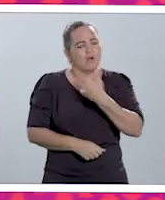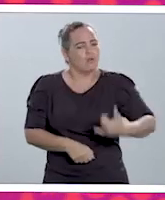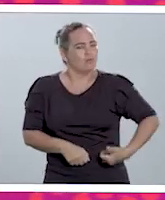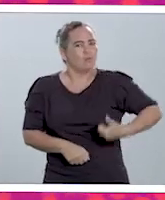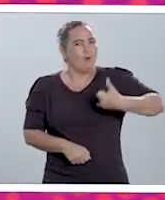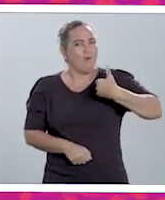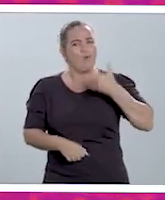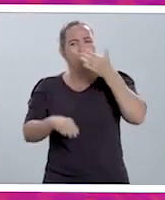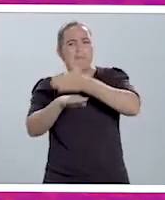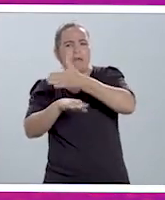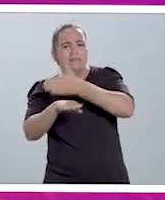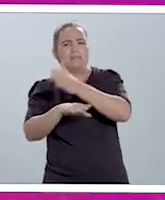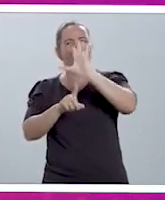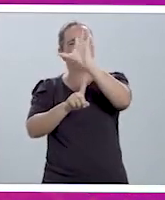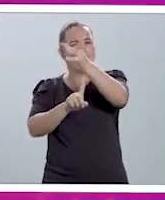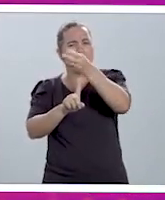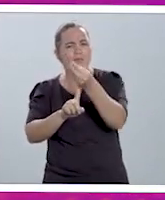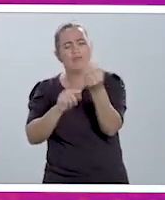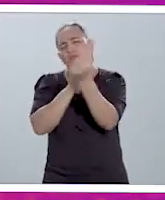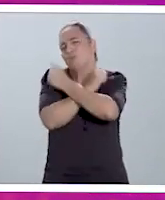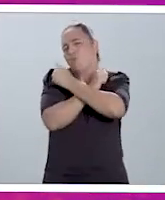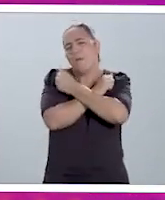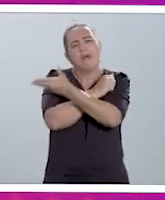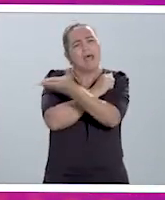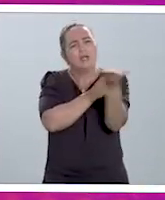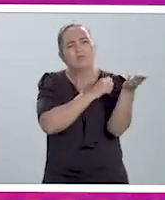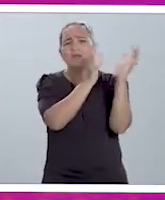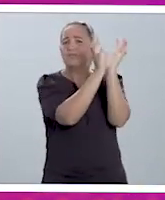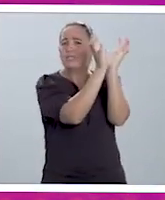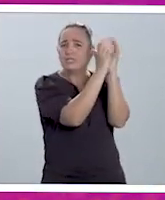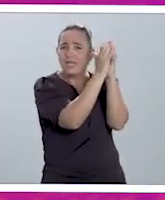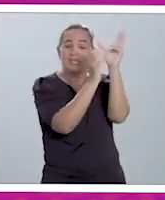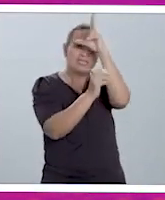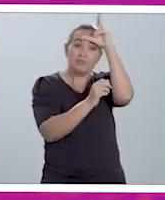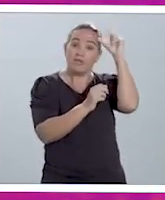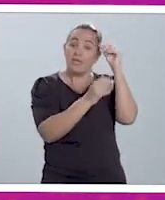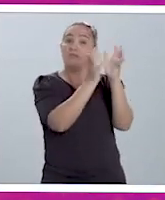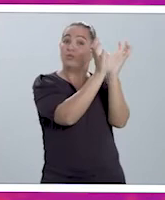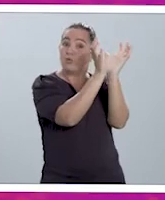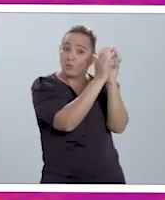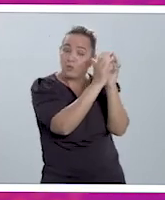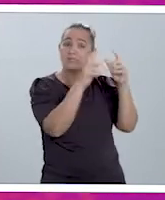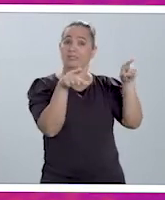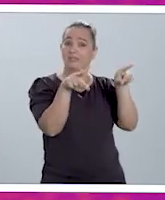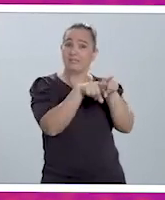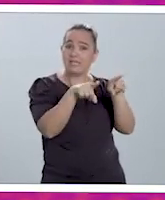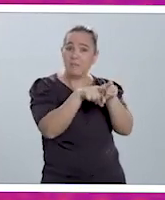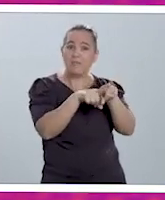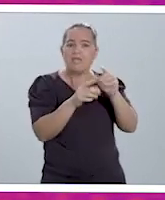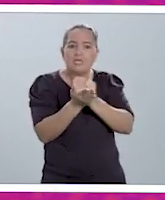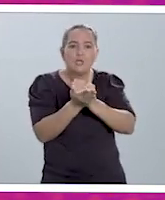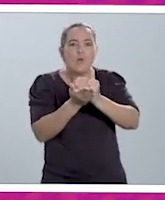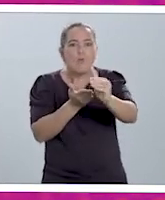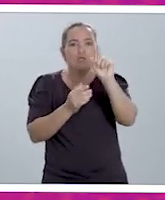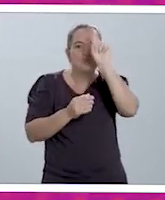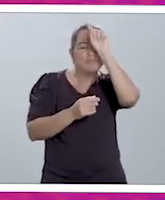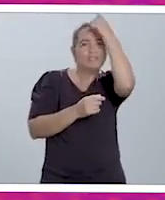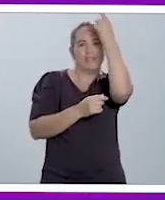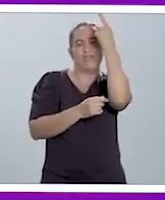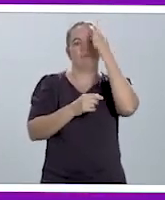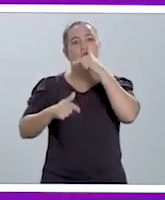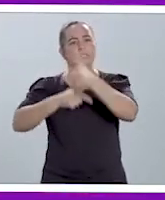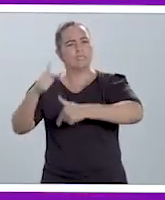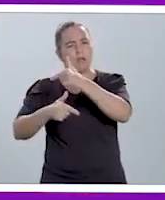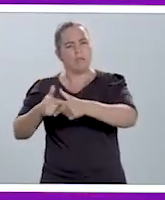um orgulho participar desse evento. Eu queria deixar um abraço para todo mundo de Recife e para todo mundo da Prefeitura de Recife, especificamente, que teve essa